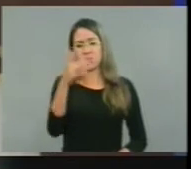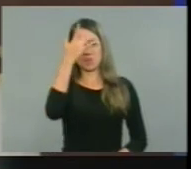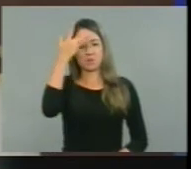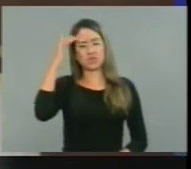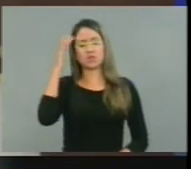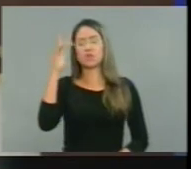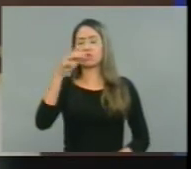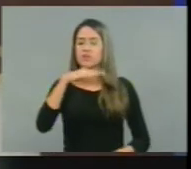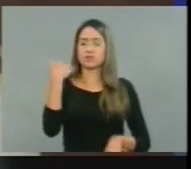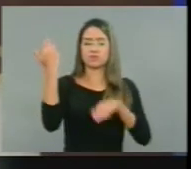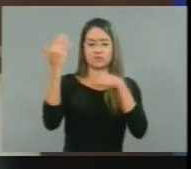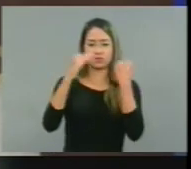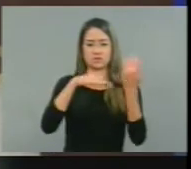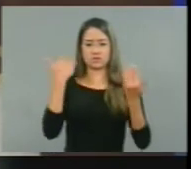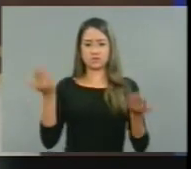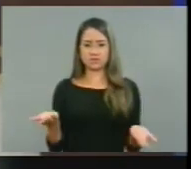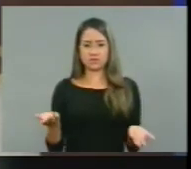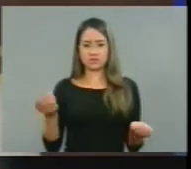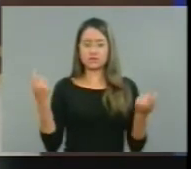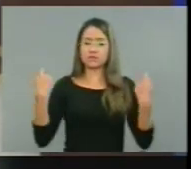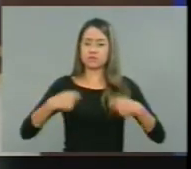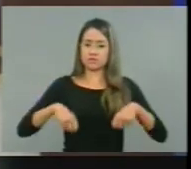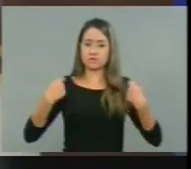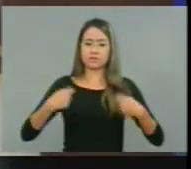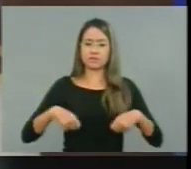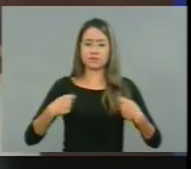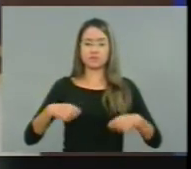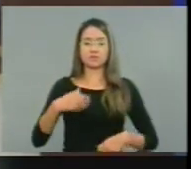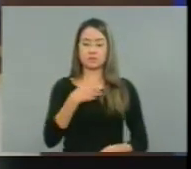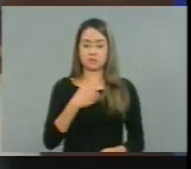Santana deve chamar os...